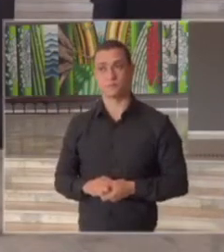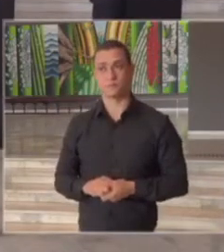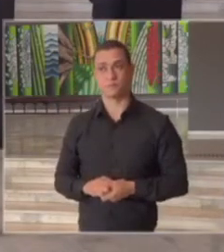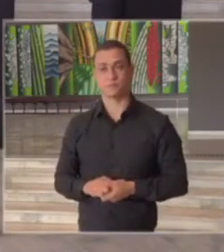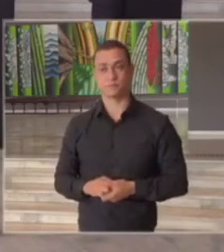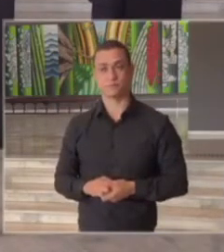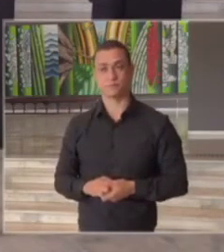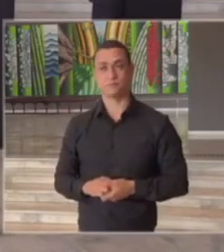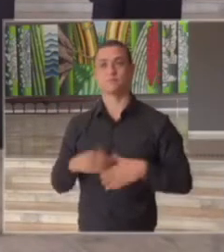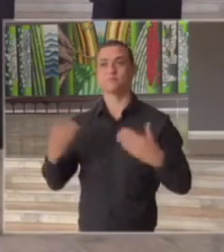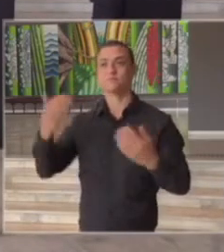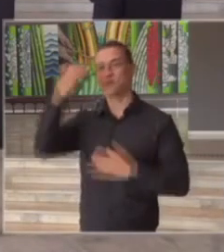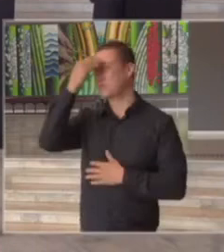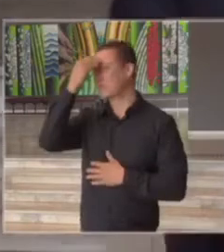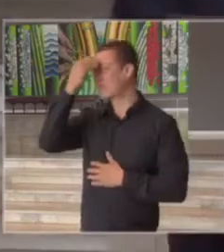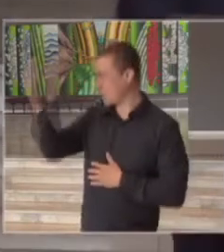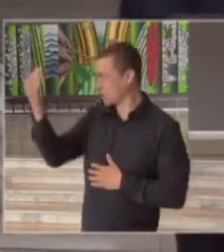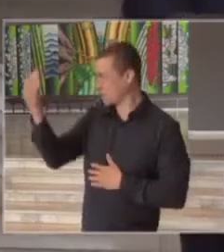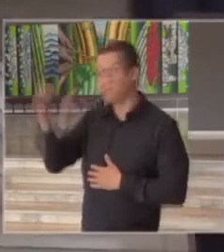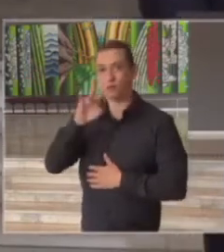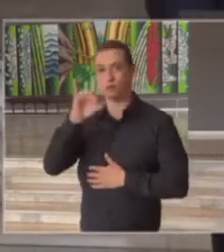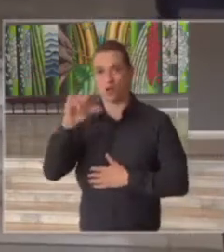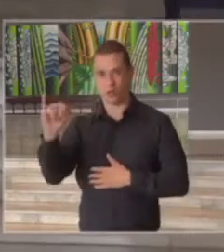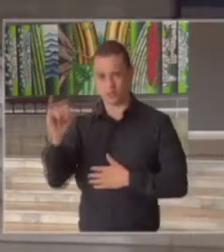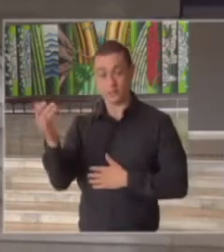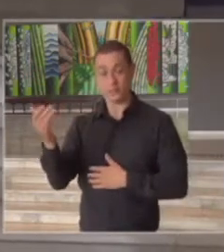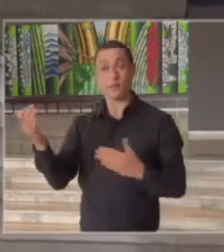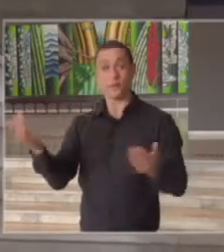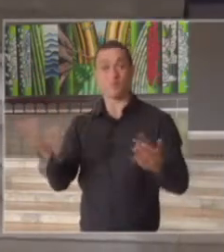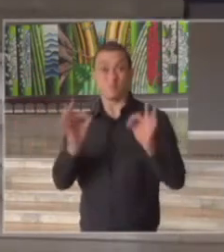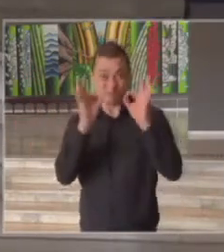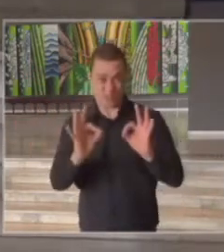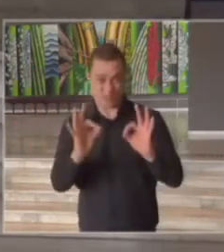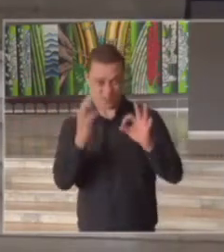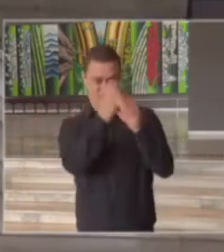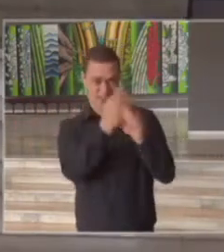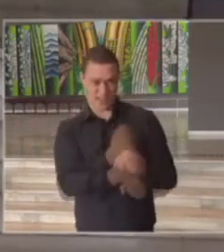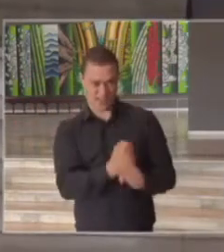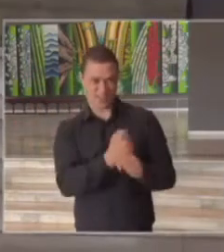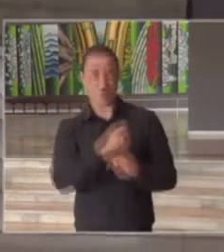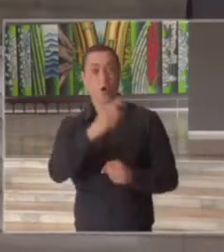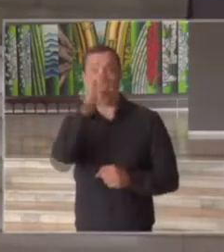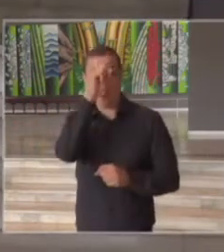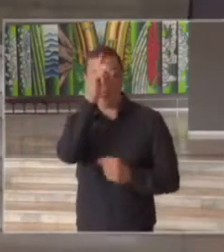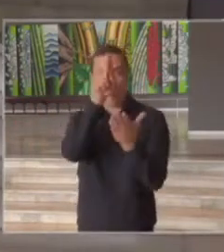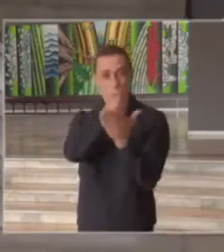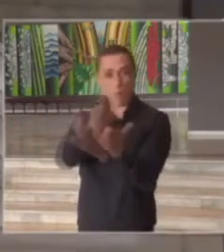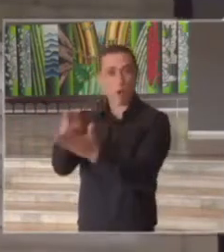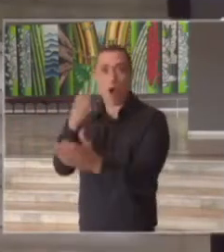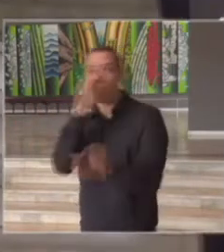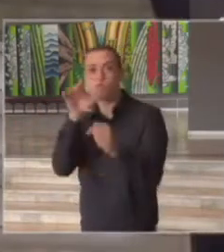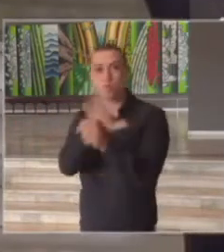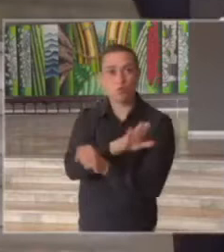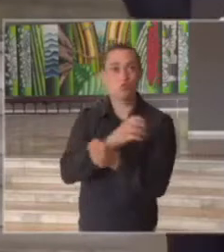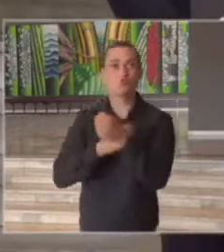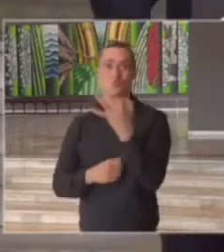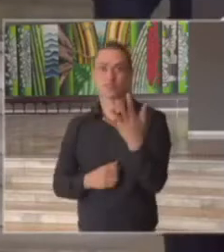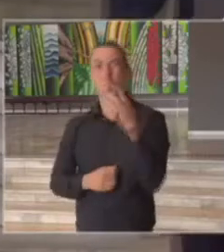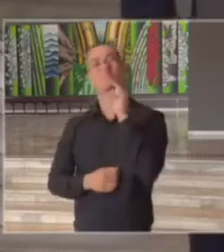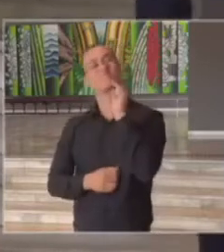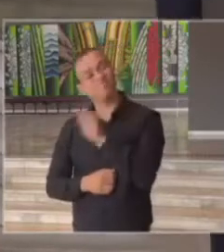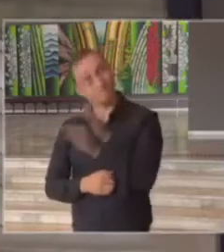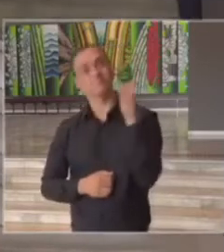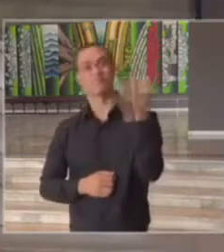muito obrigada Vinholi exatamente por isso os dados de ocupação de leitos e internações também estão